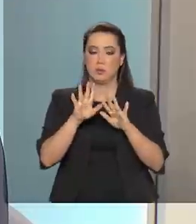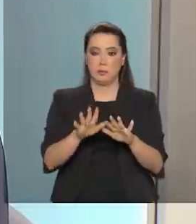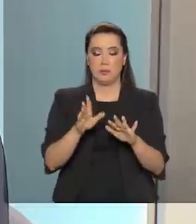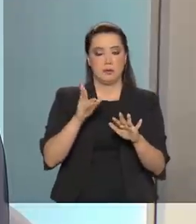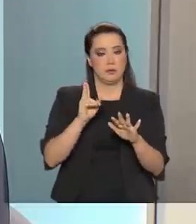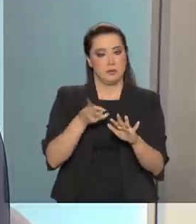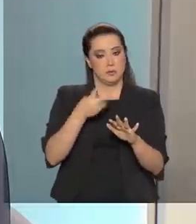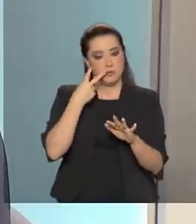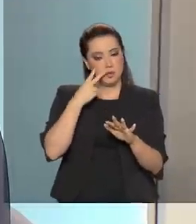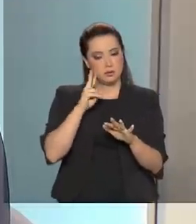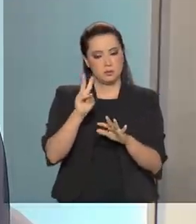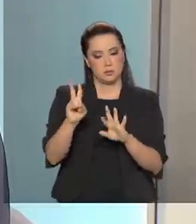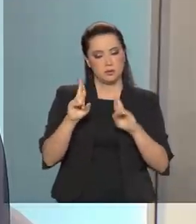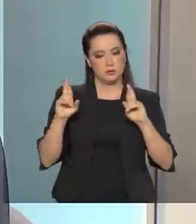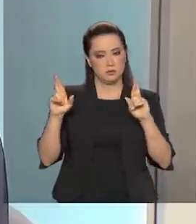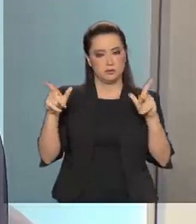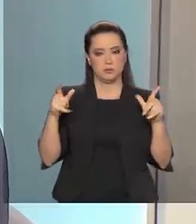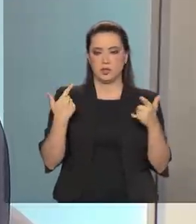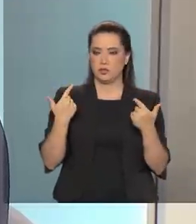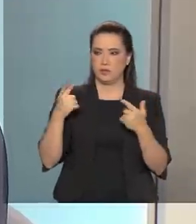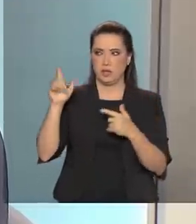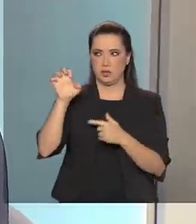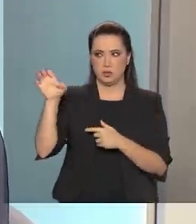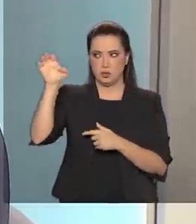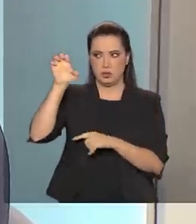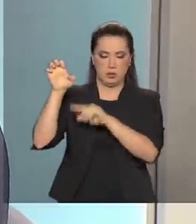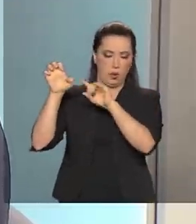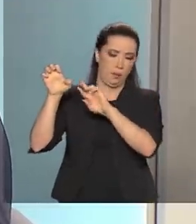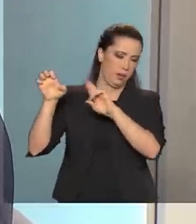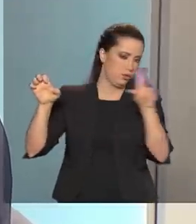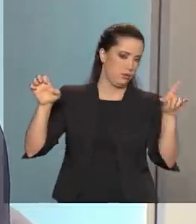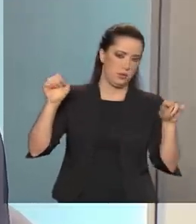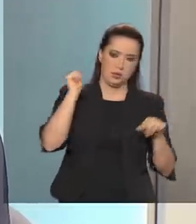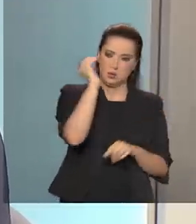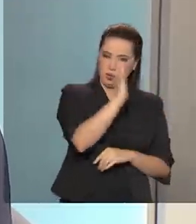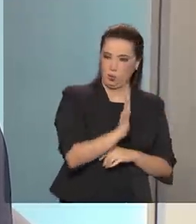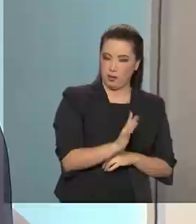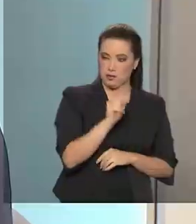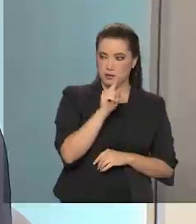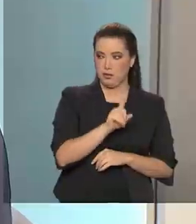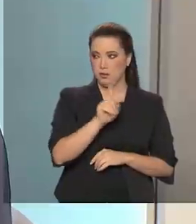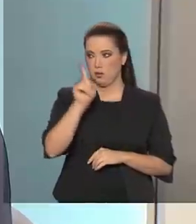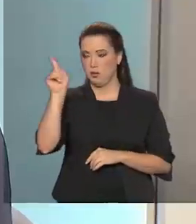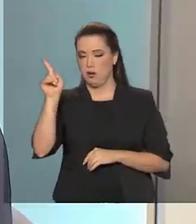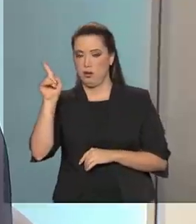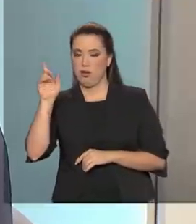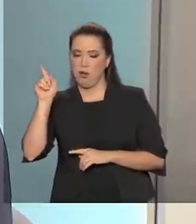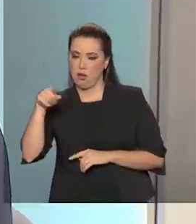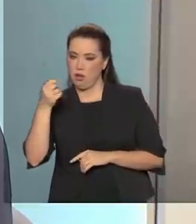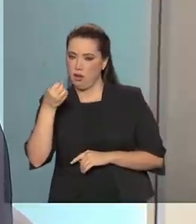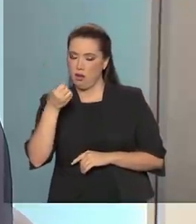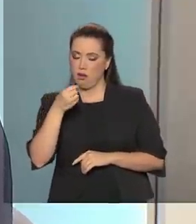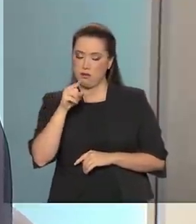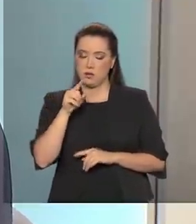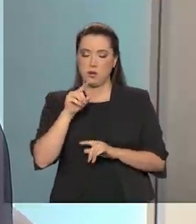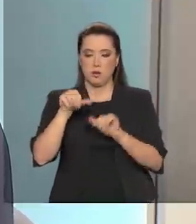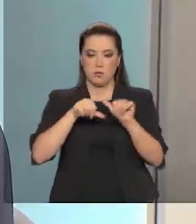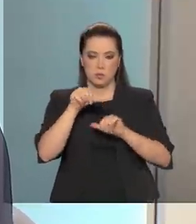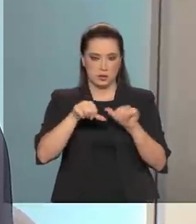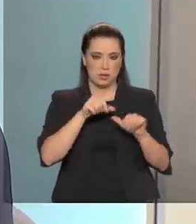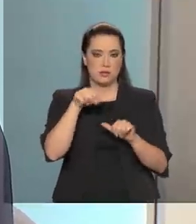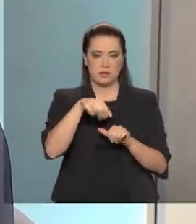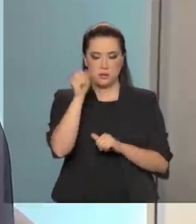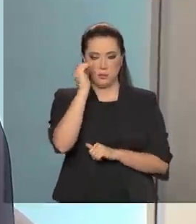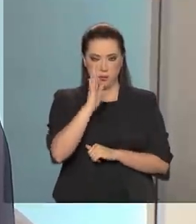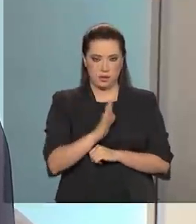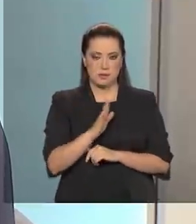mercado, é outra realidade. Então, o que era conveniente para o Brasil, isto foi